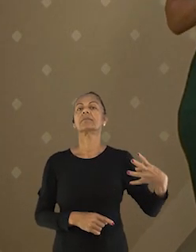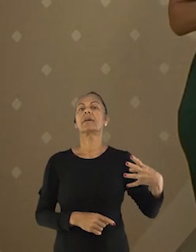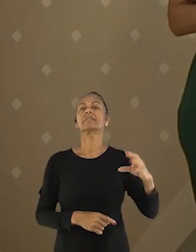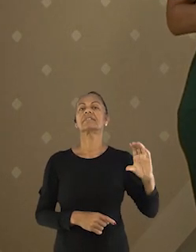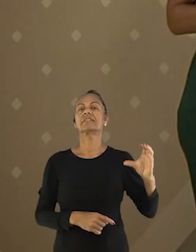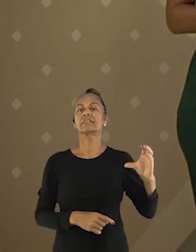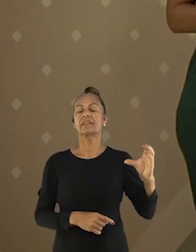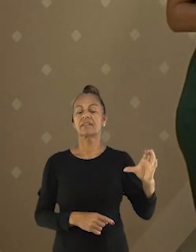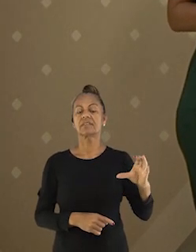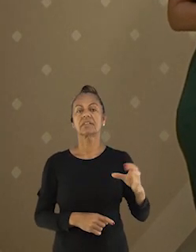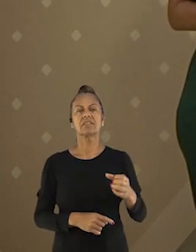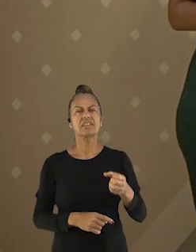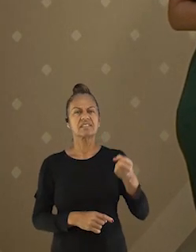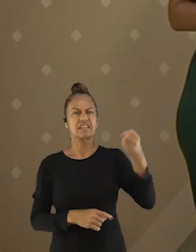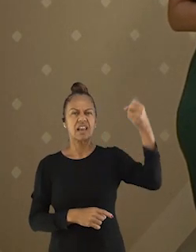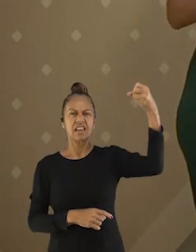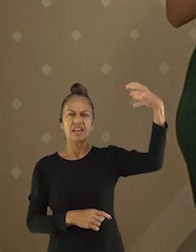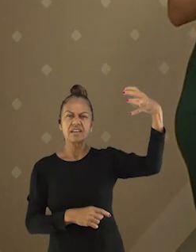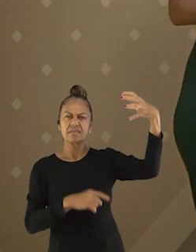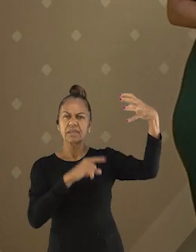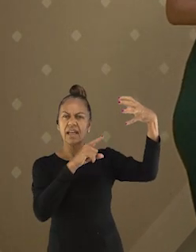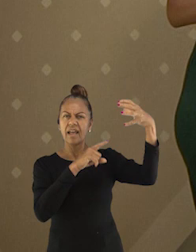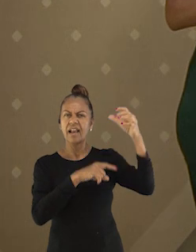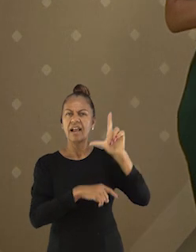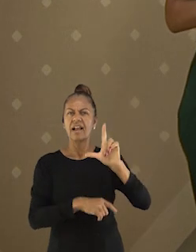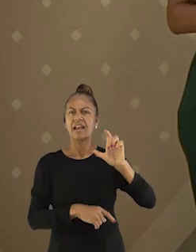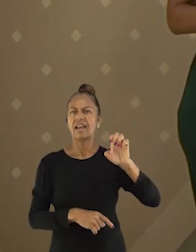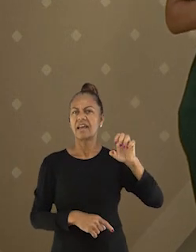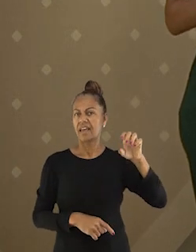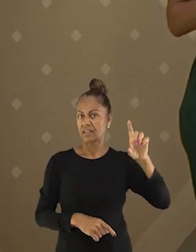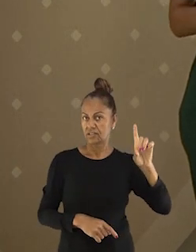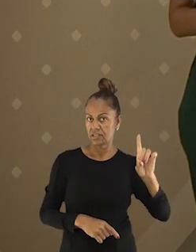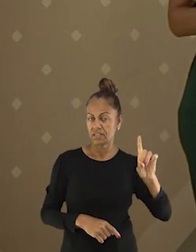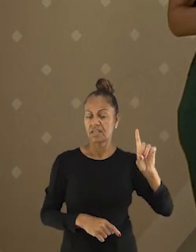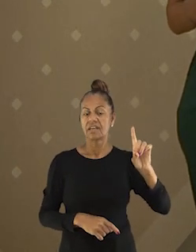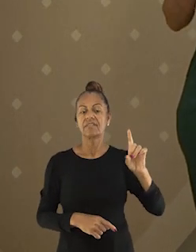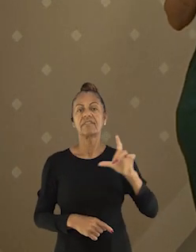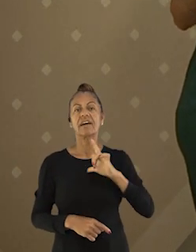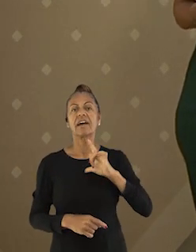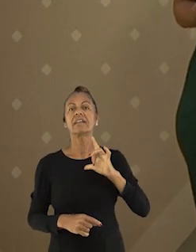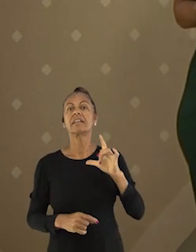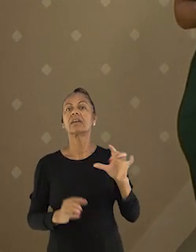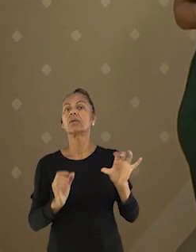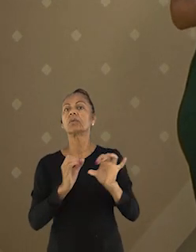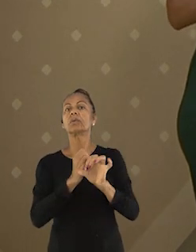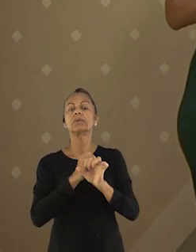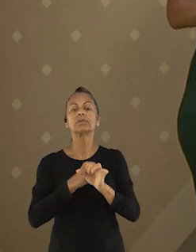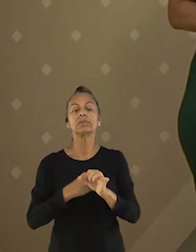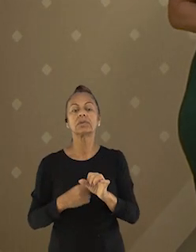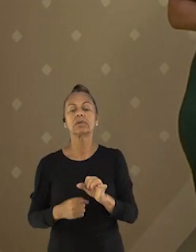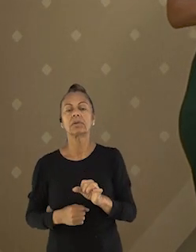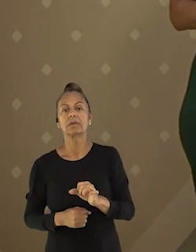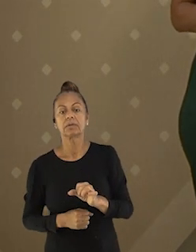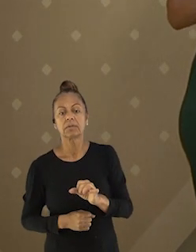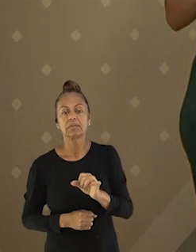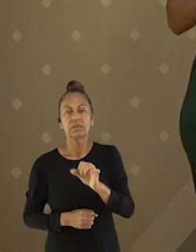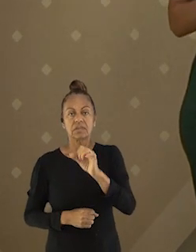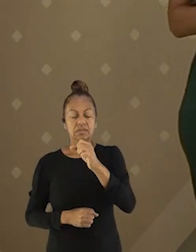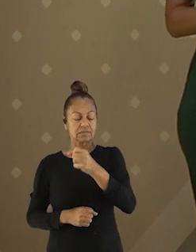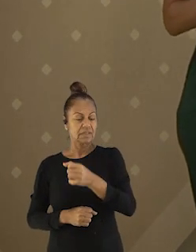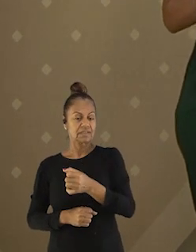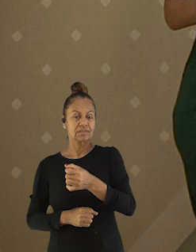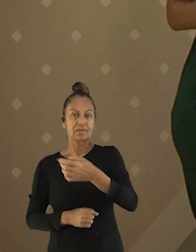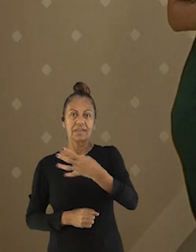,44 Logo, essa lâmpada de LED representará um gasto de